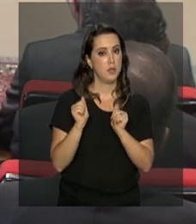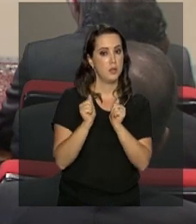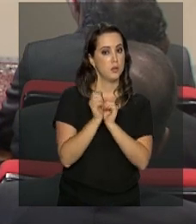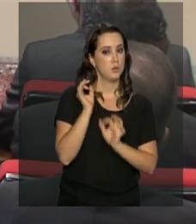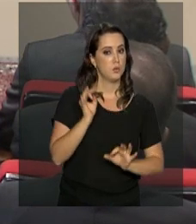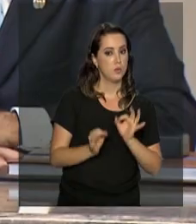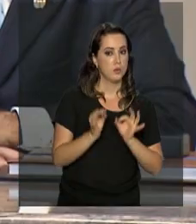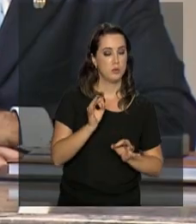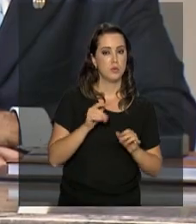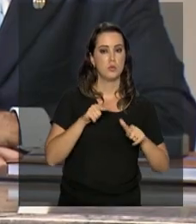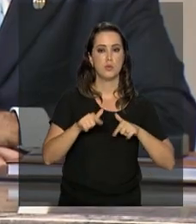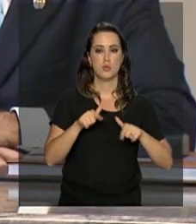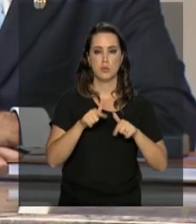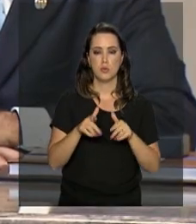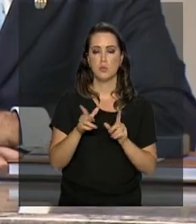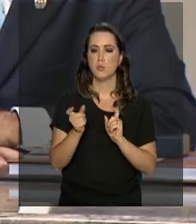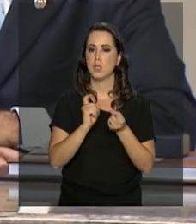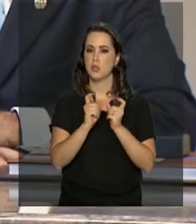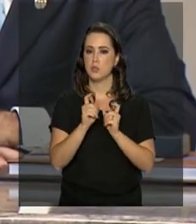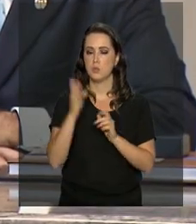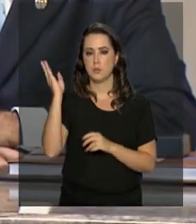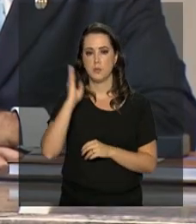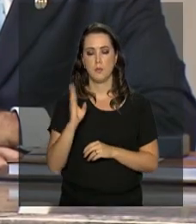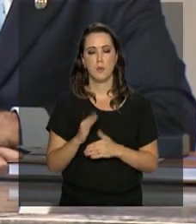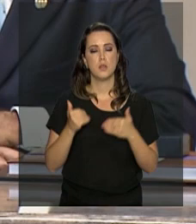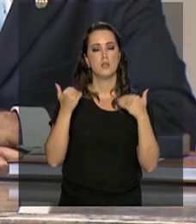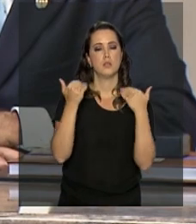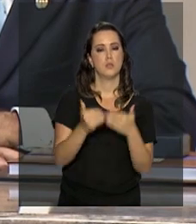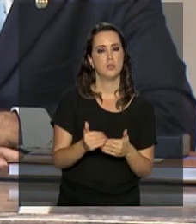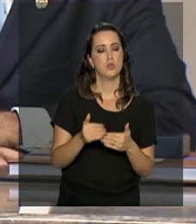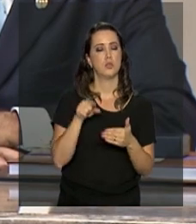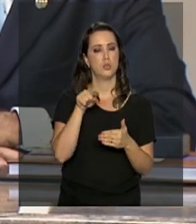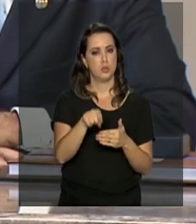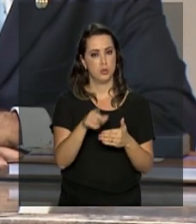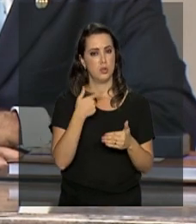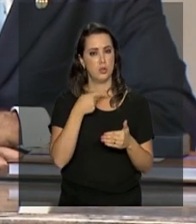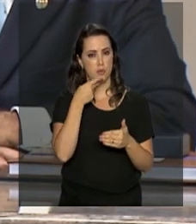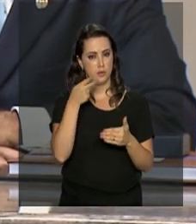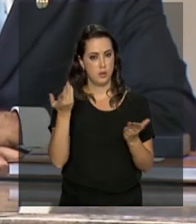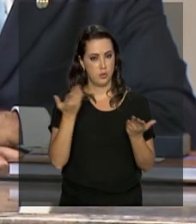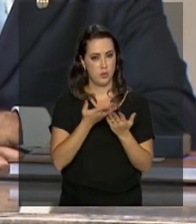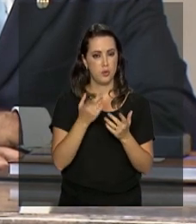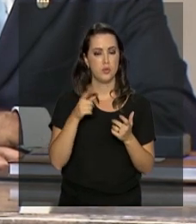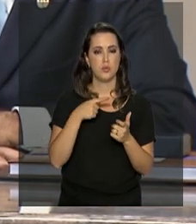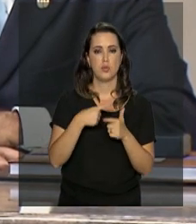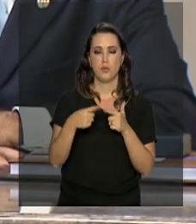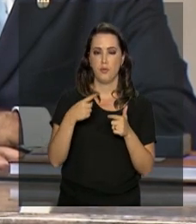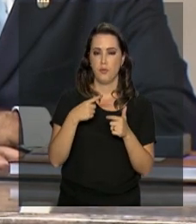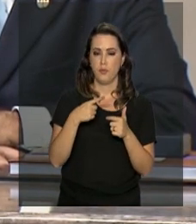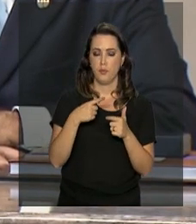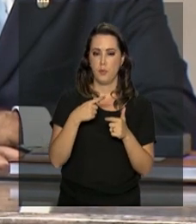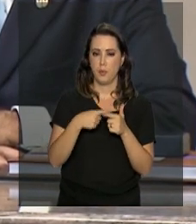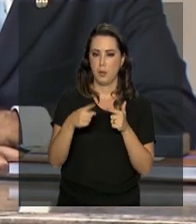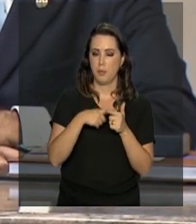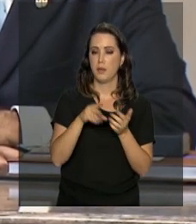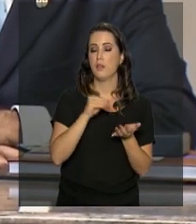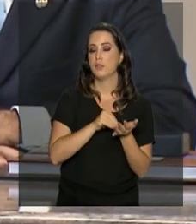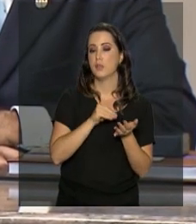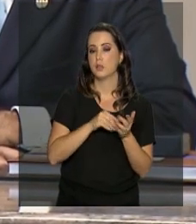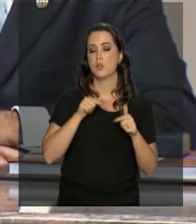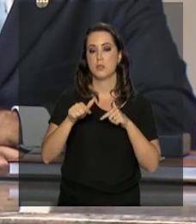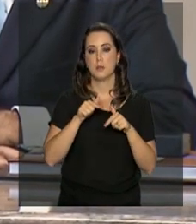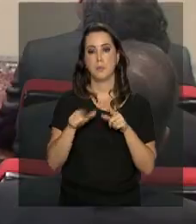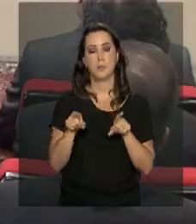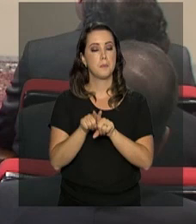a Justiça do Trabalho para administrar o Brasil e enfrentar, segundo ele, a atual deficiência de empregos. O presidente eleito